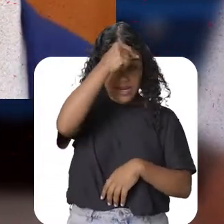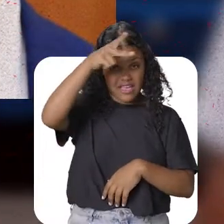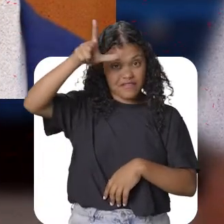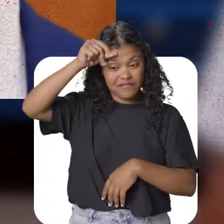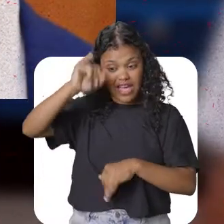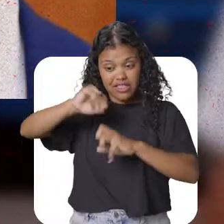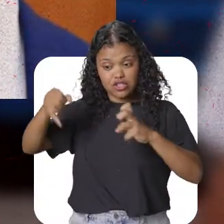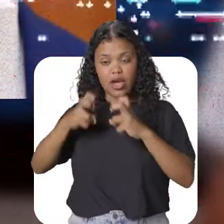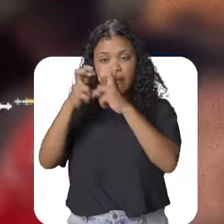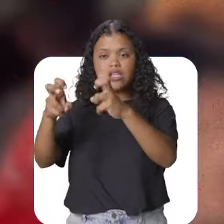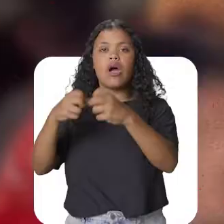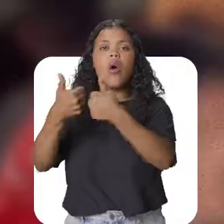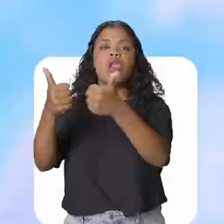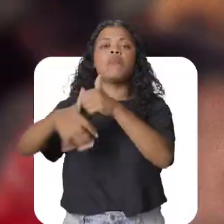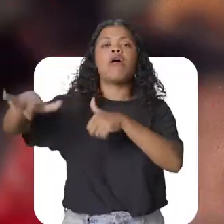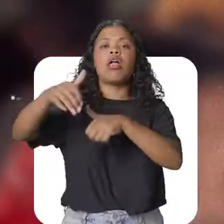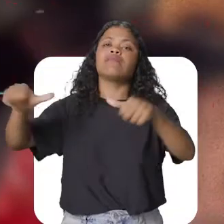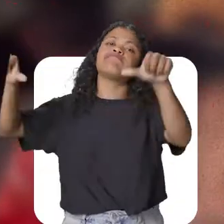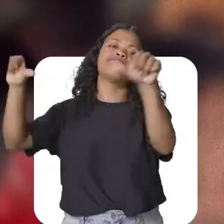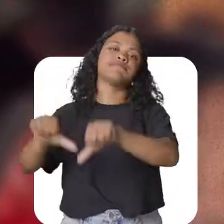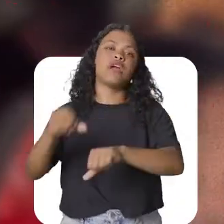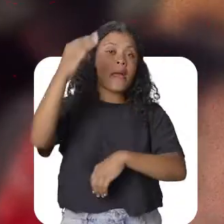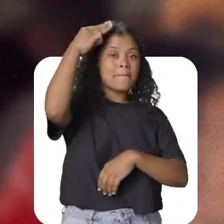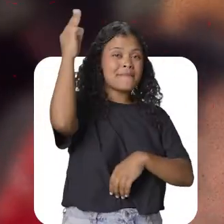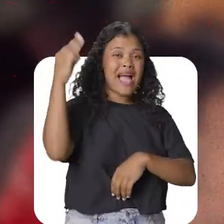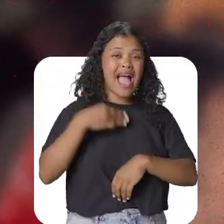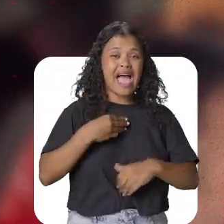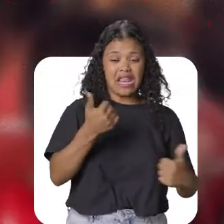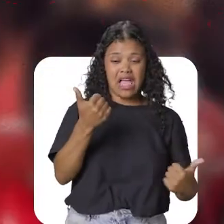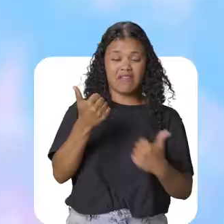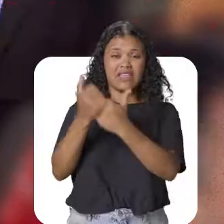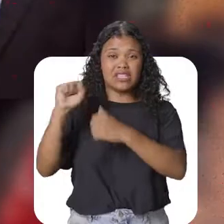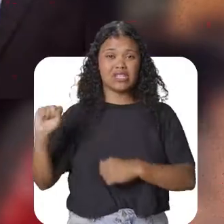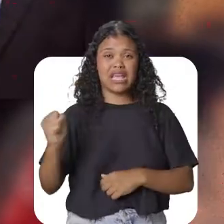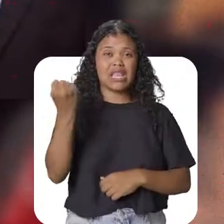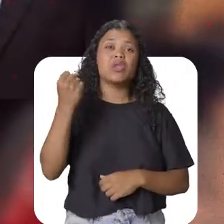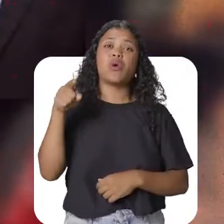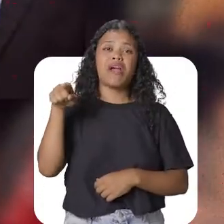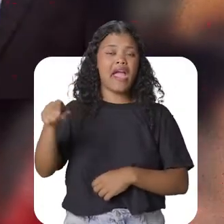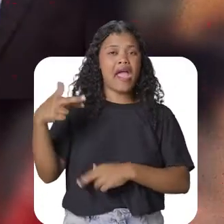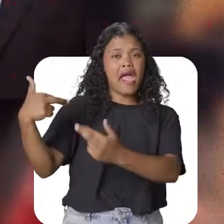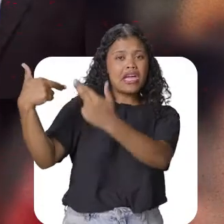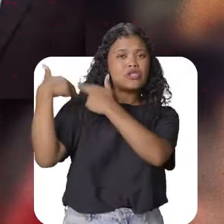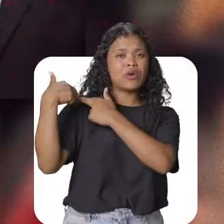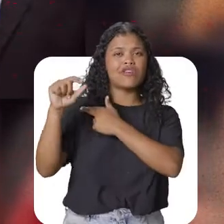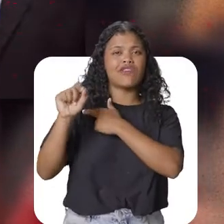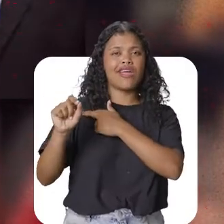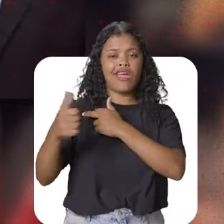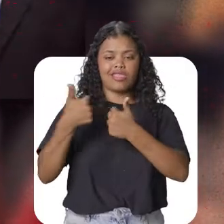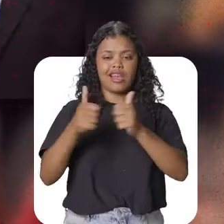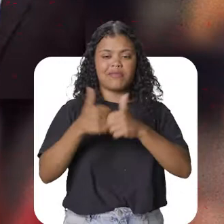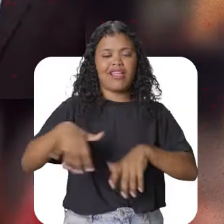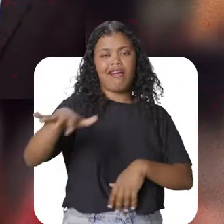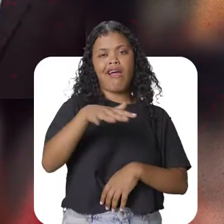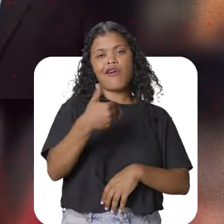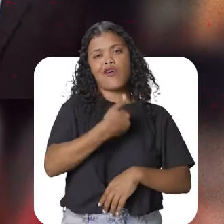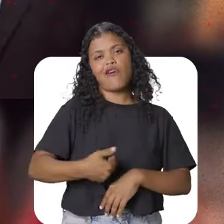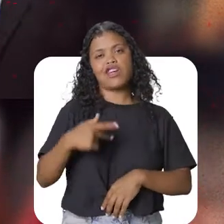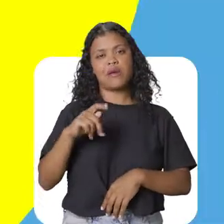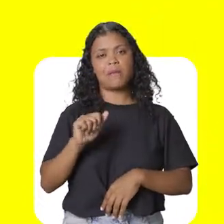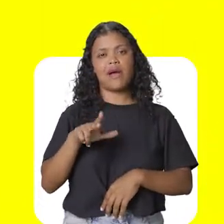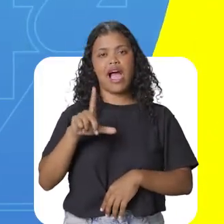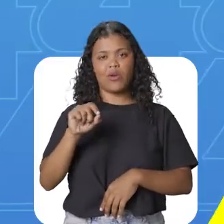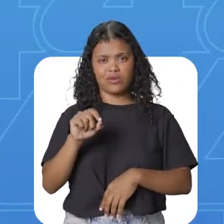Jaboatão enfiado no caos. Muito menos Marília, cujo candidato a vice e ao Senado foram responsáveis pelo transporte no governo Paulo